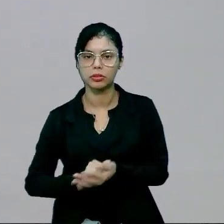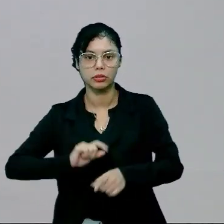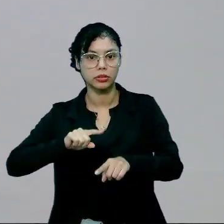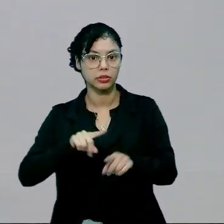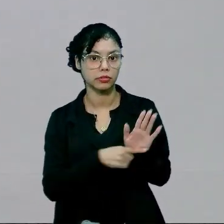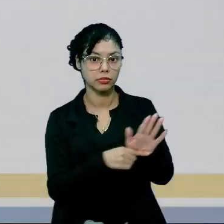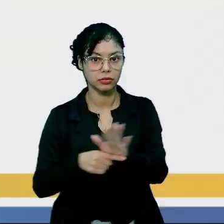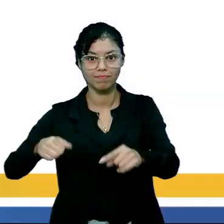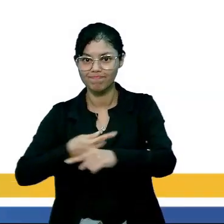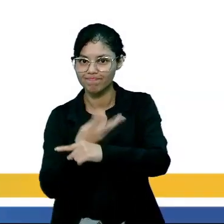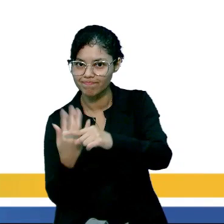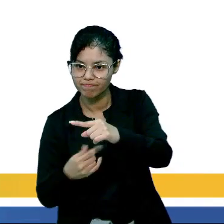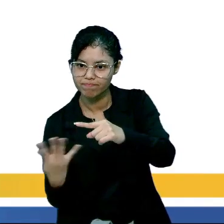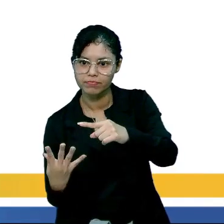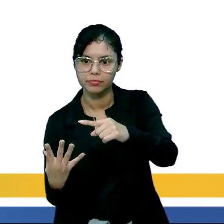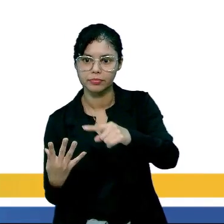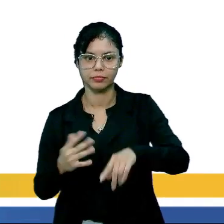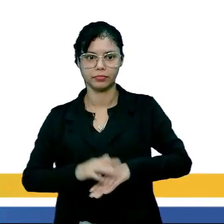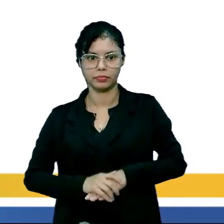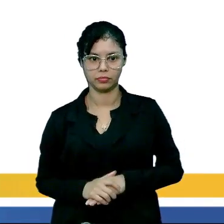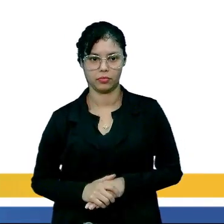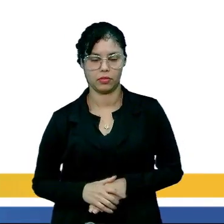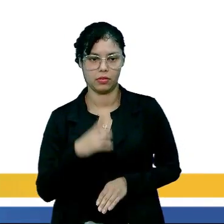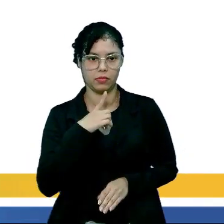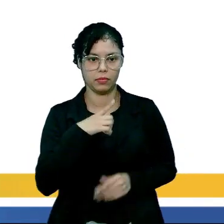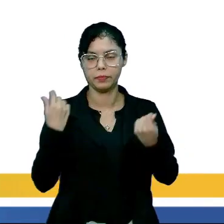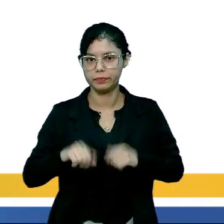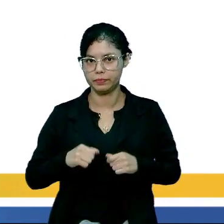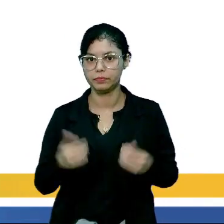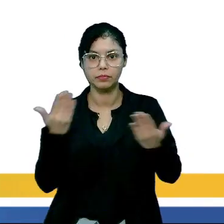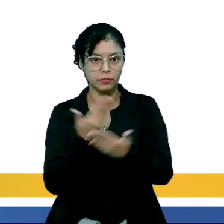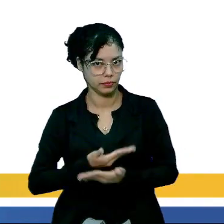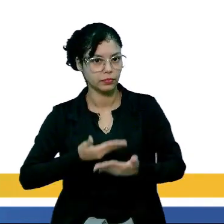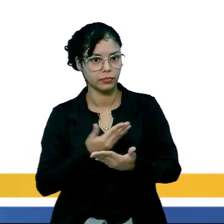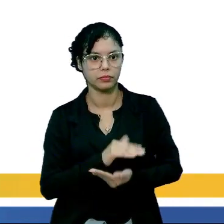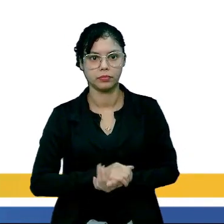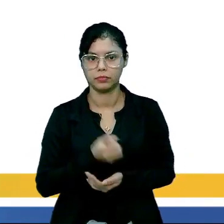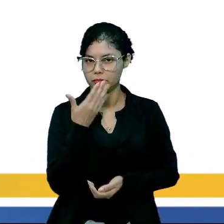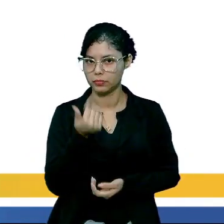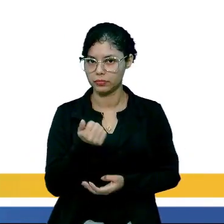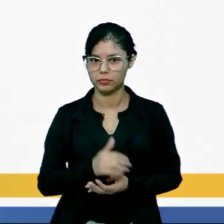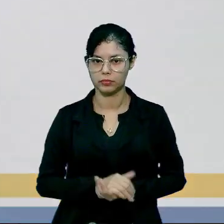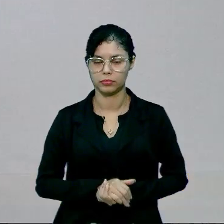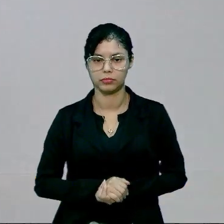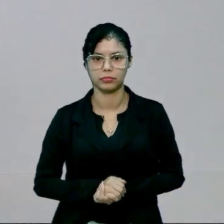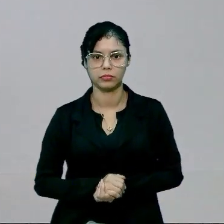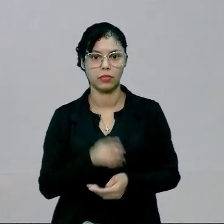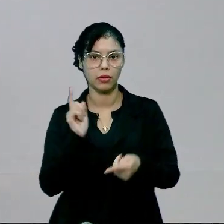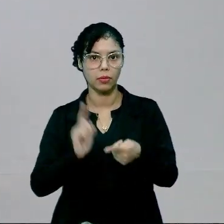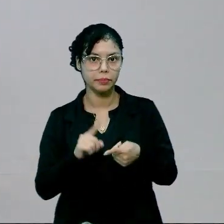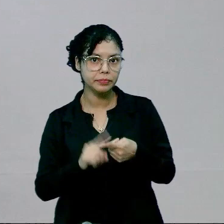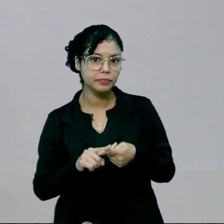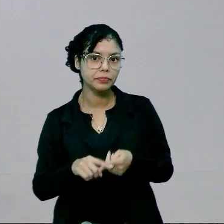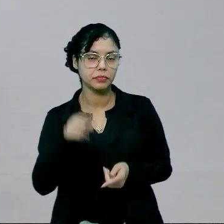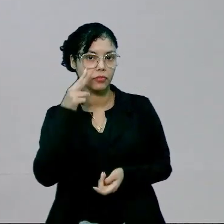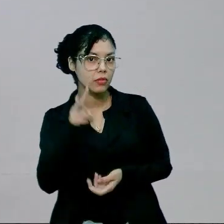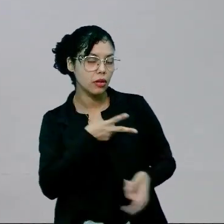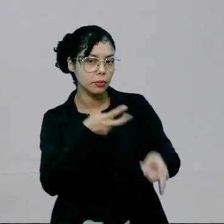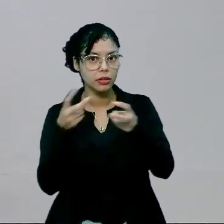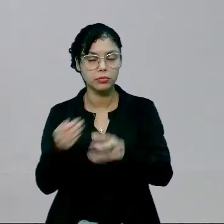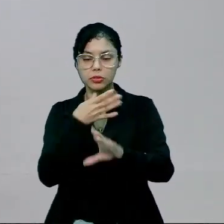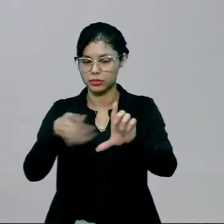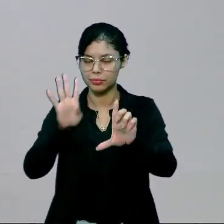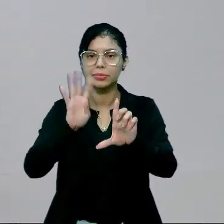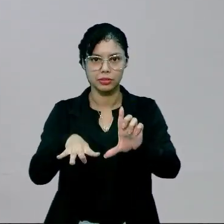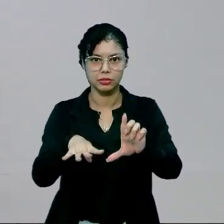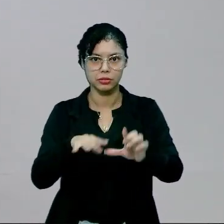Ele está vindo em fração. Então, aí nós devemos ter cuidado. Tudo bem? Por quê? Porque a gente observou a